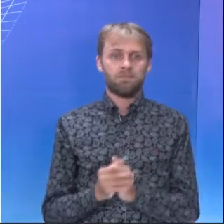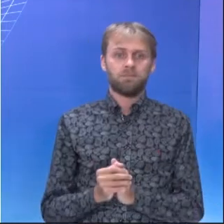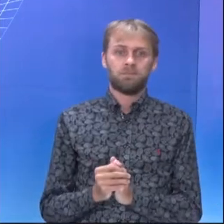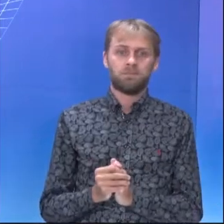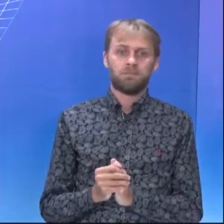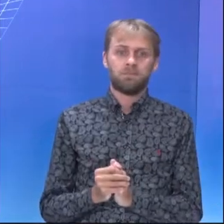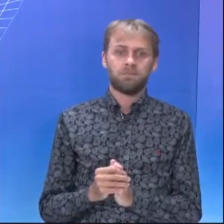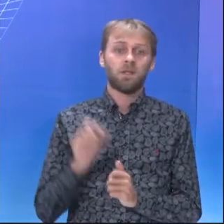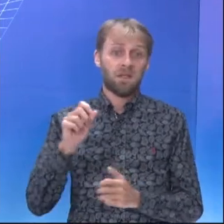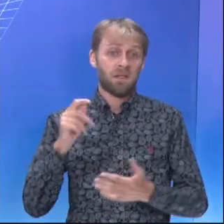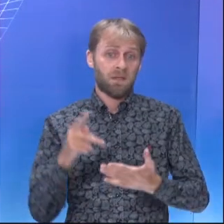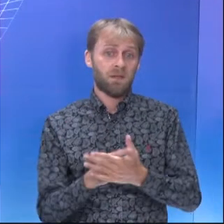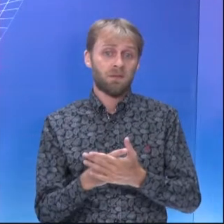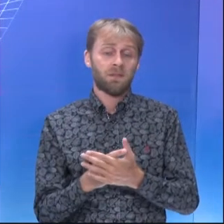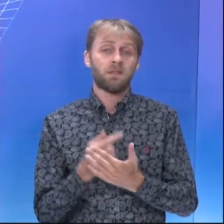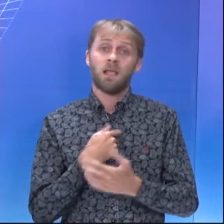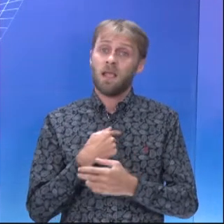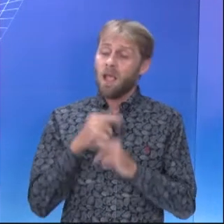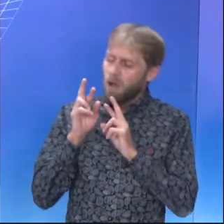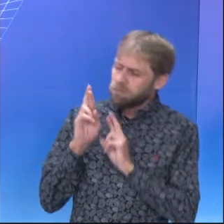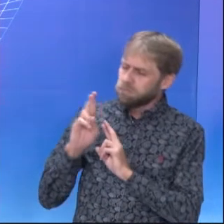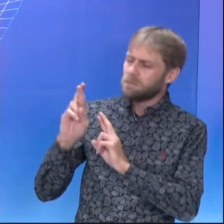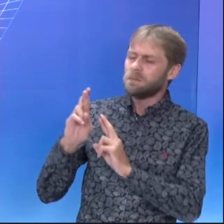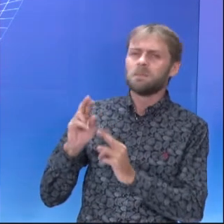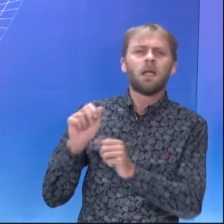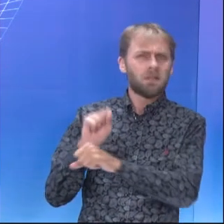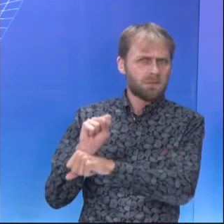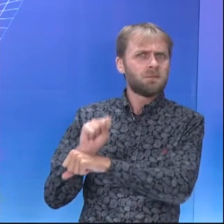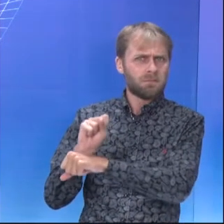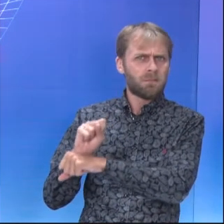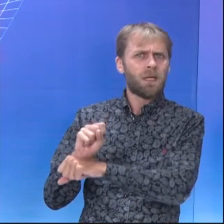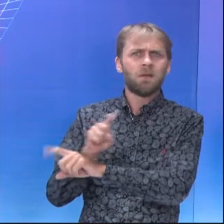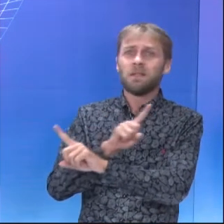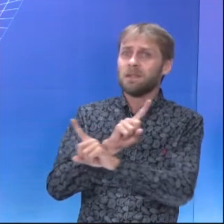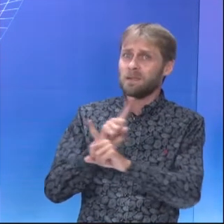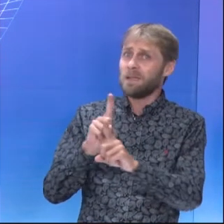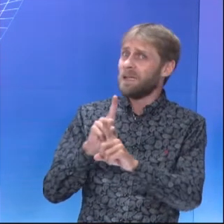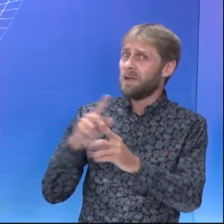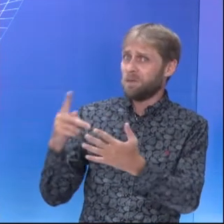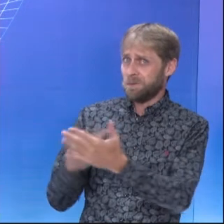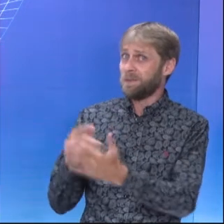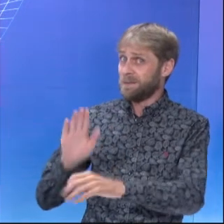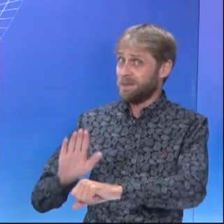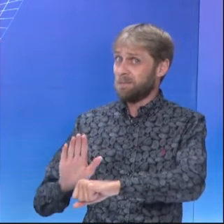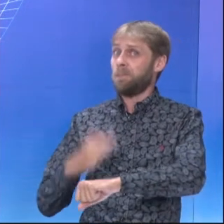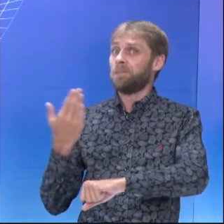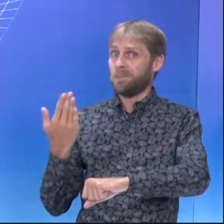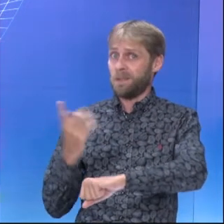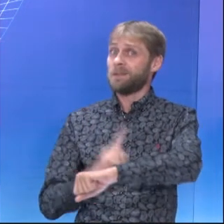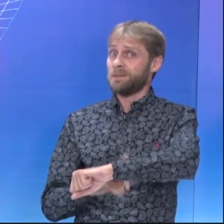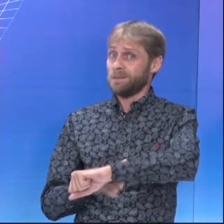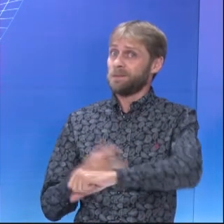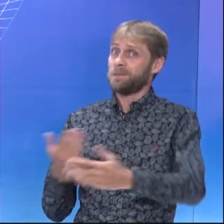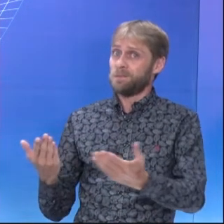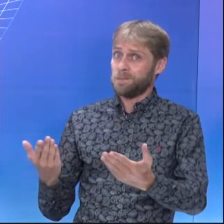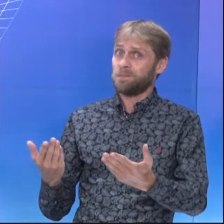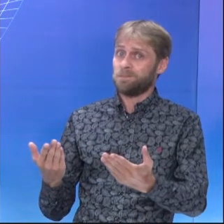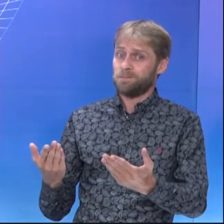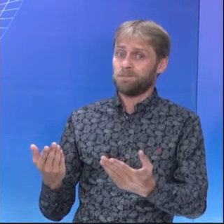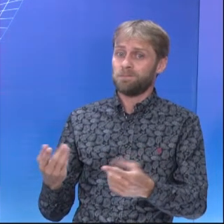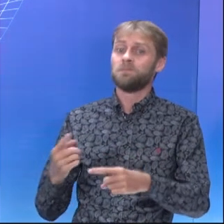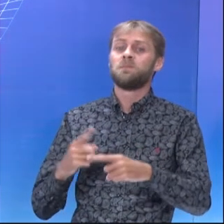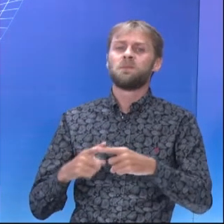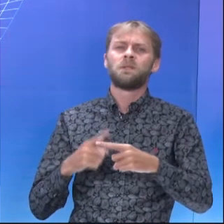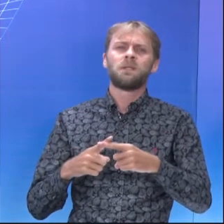acidentes aconteçam. I hope this doesn't happen to happen several more times. Eu espero que isso não aconteça mais